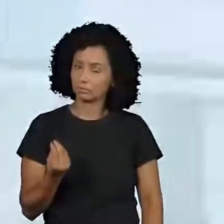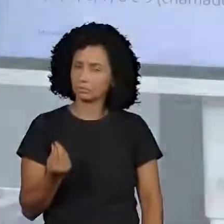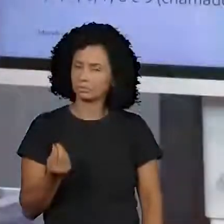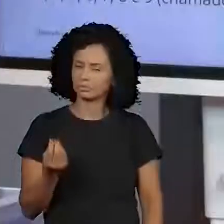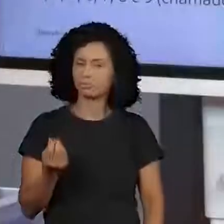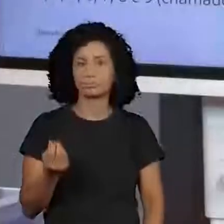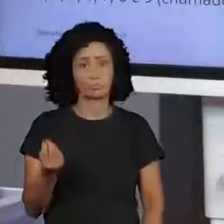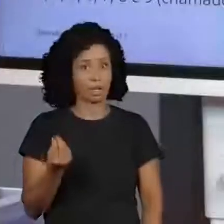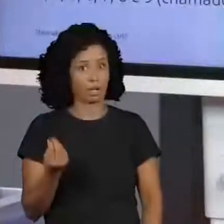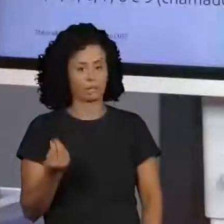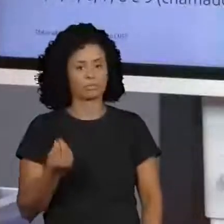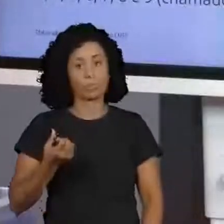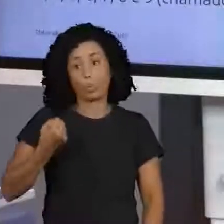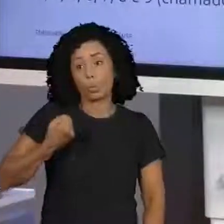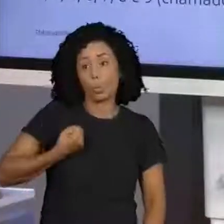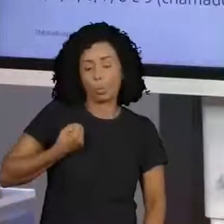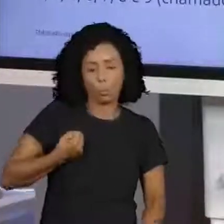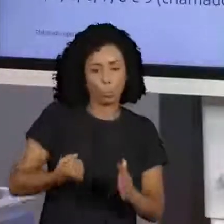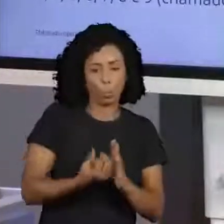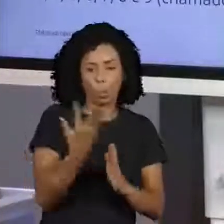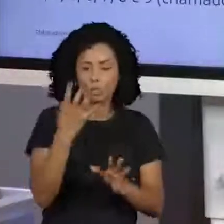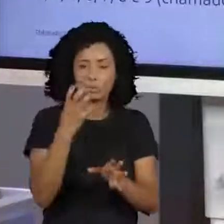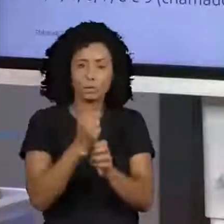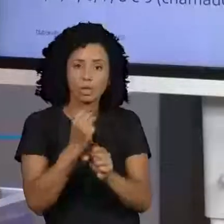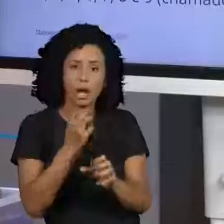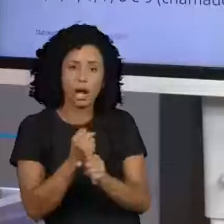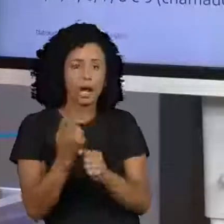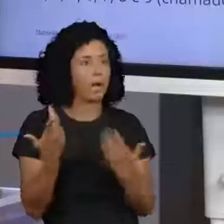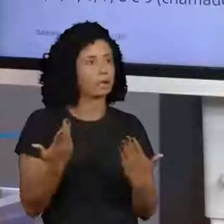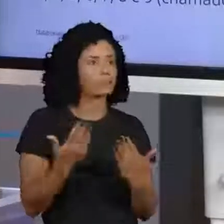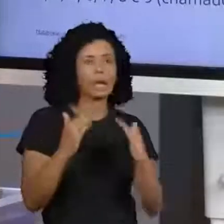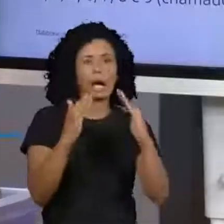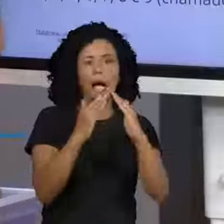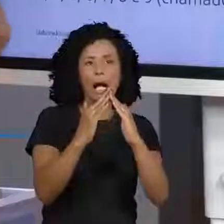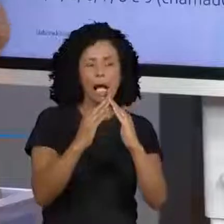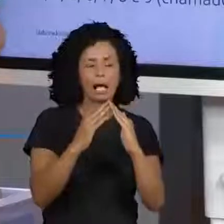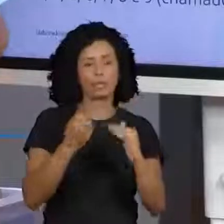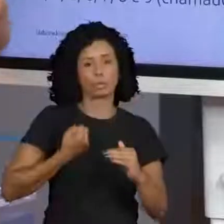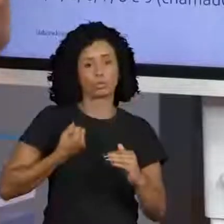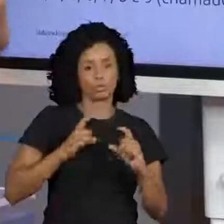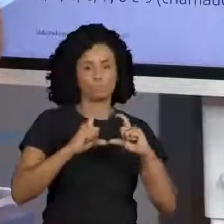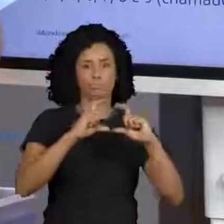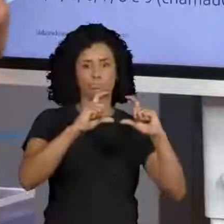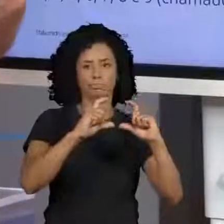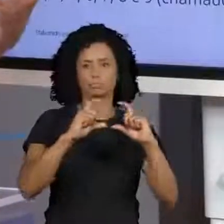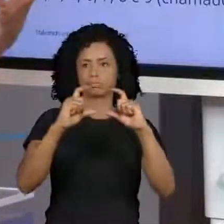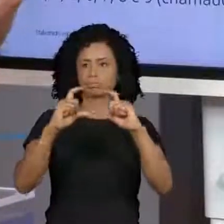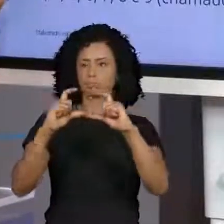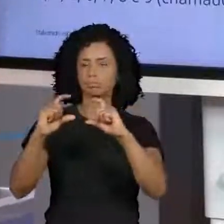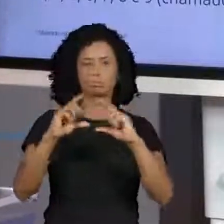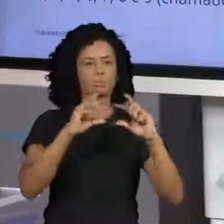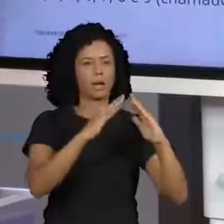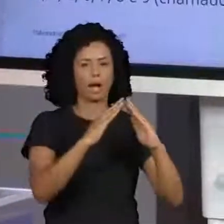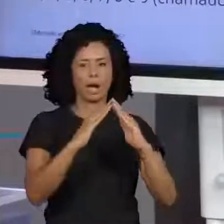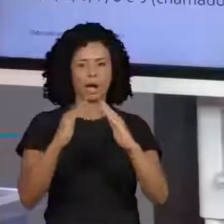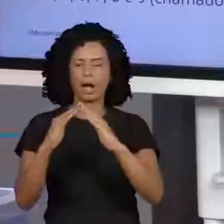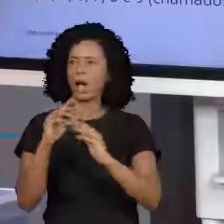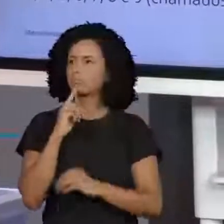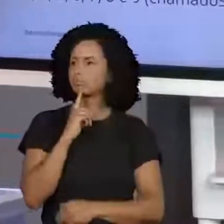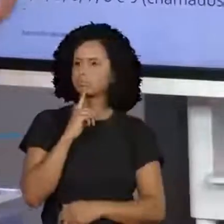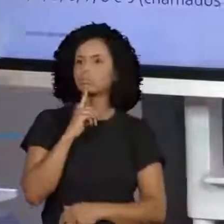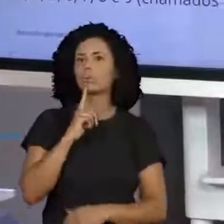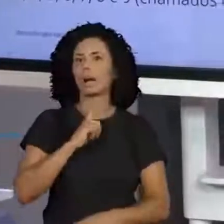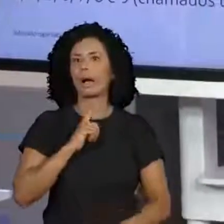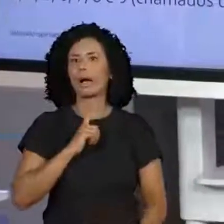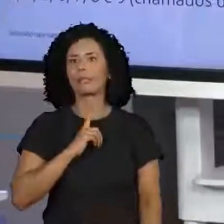para quê? Para contar, para numerar as casas, como você vai passando na rua, do lado direito é par, do